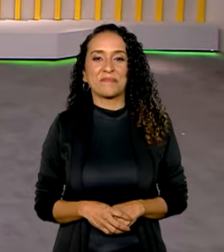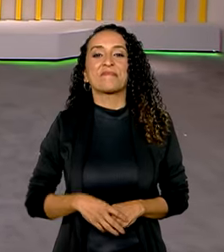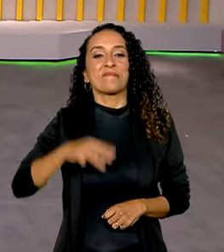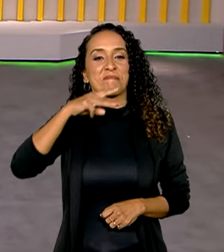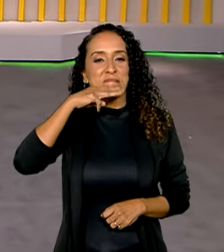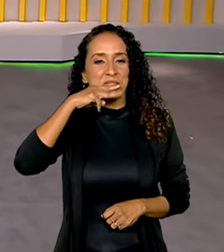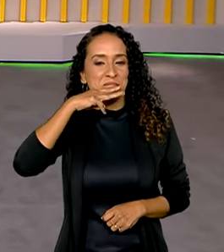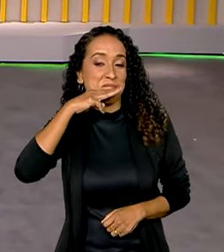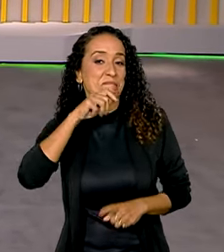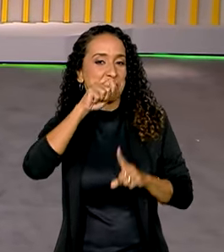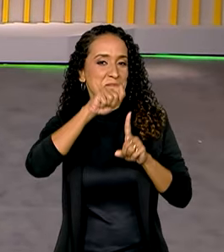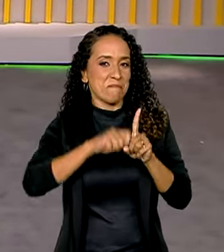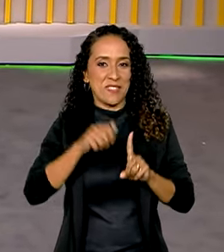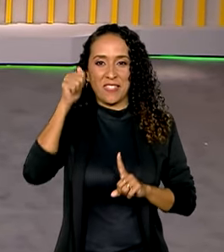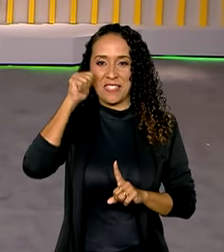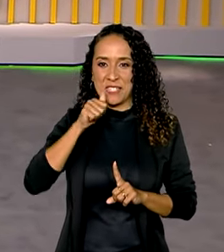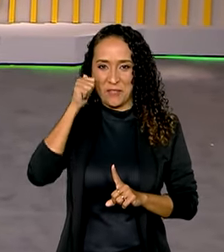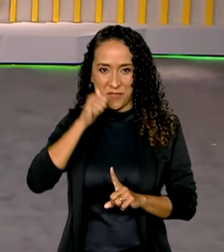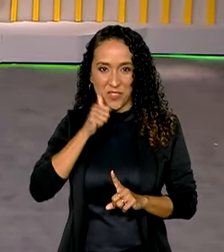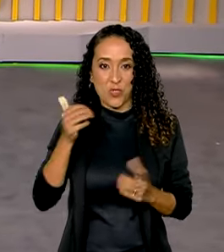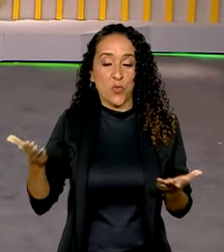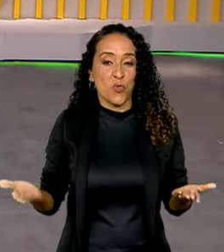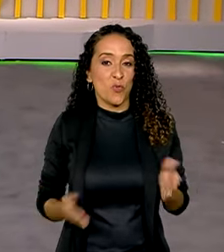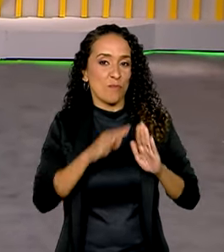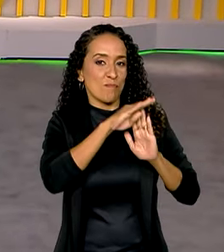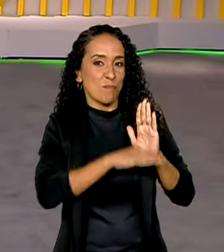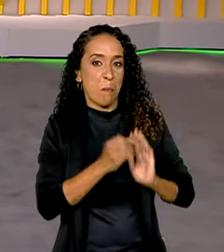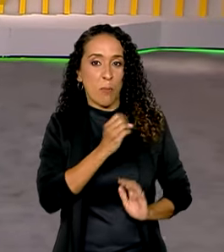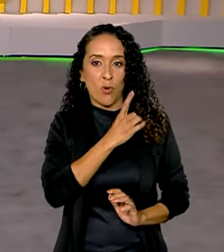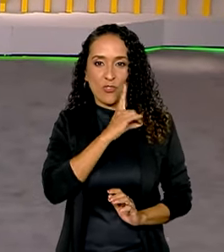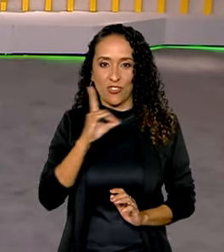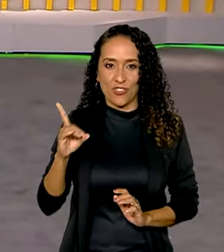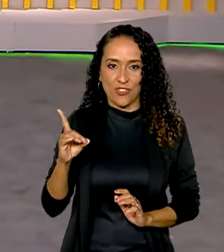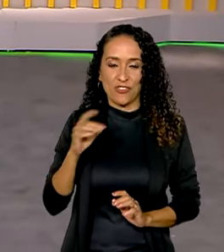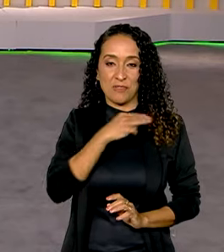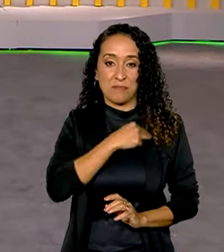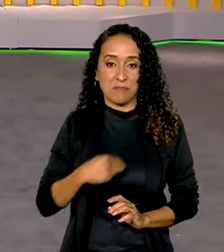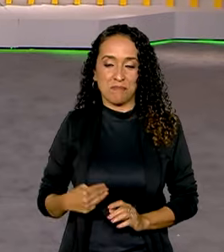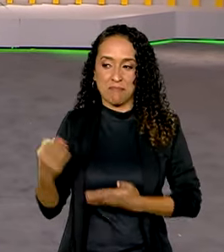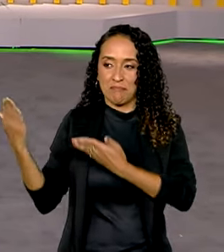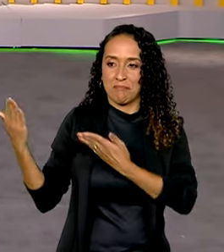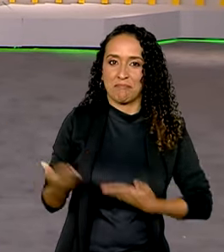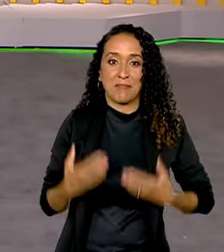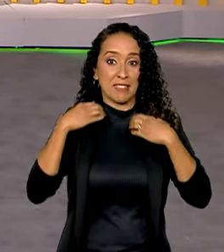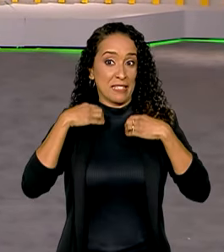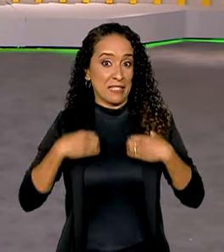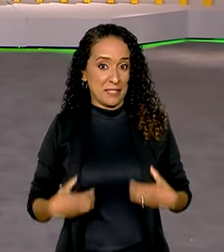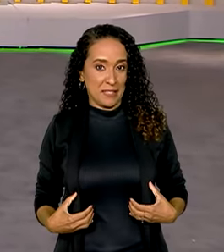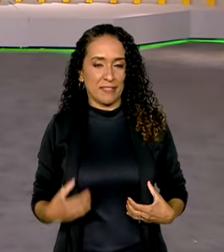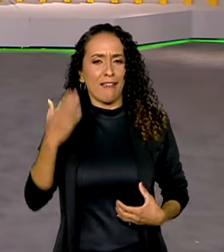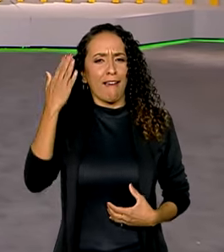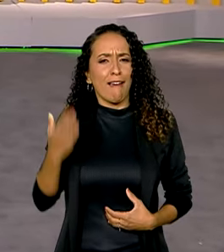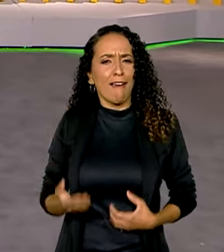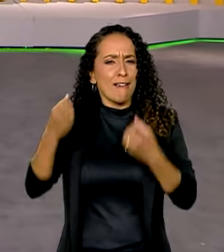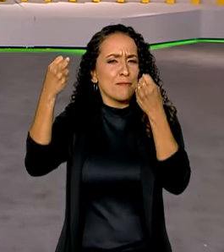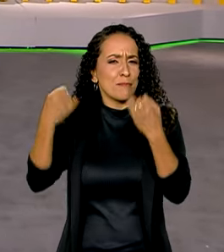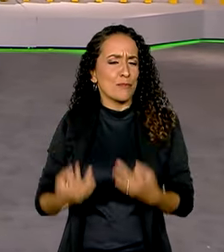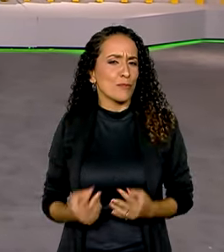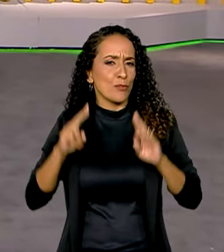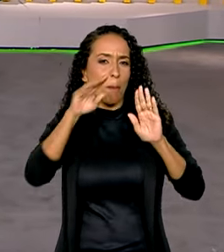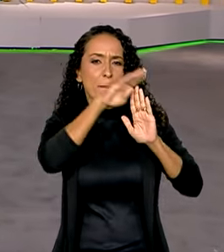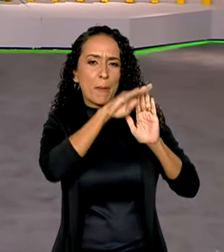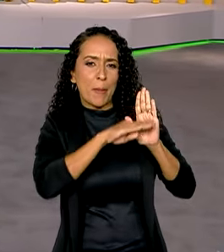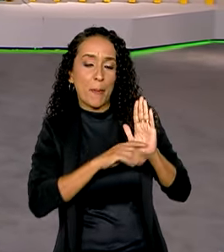Março, mês das mulheres e hoje o programa Bom Dia, Ministra, recebeu Cida Gonçalves. Ela falou sobre a